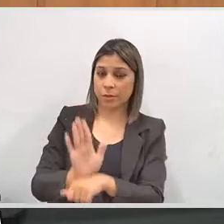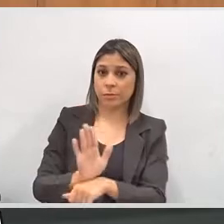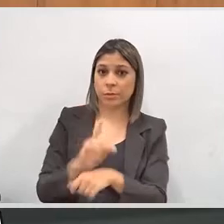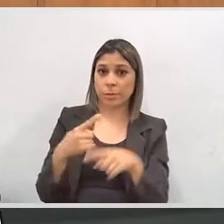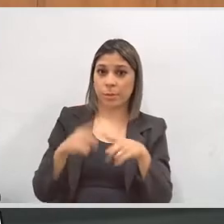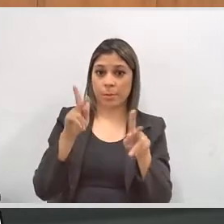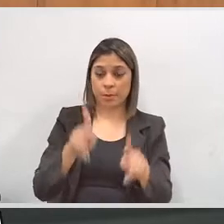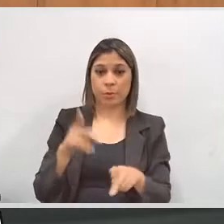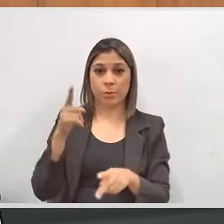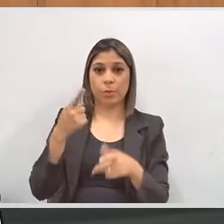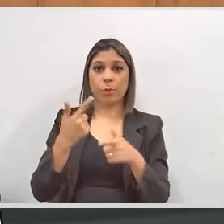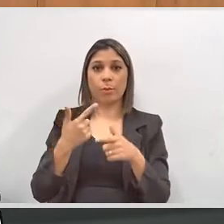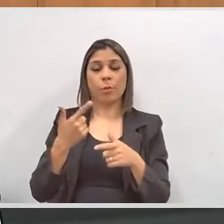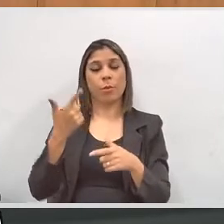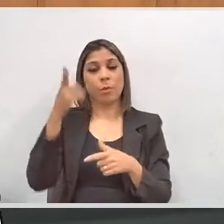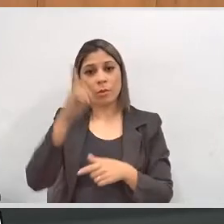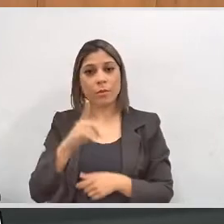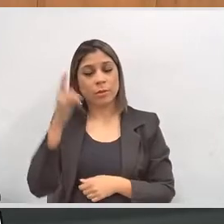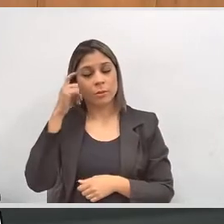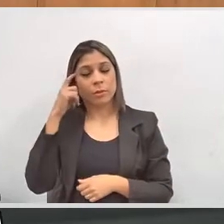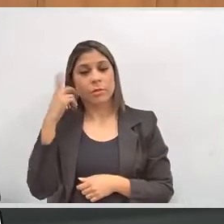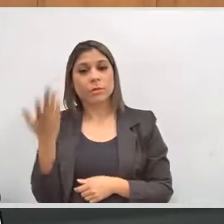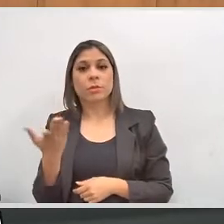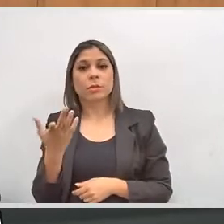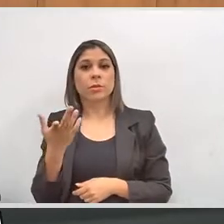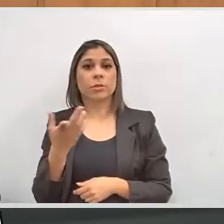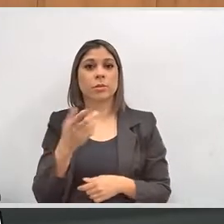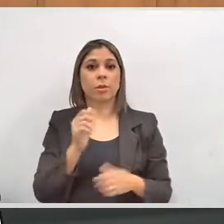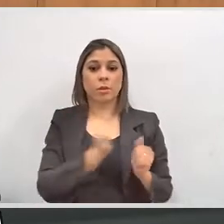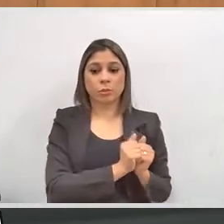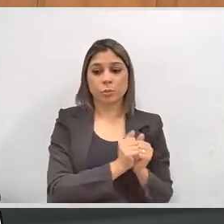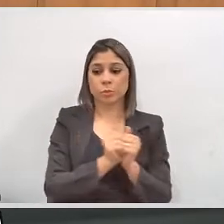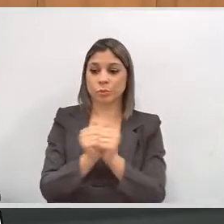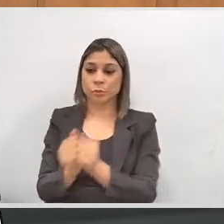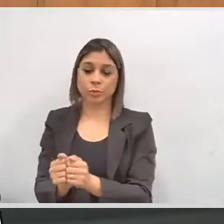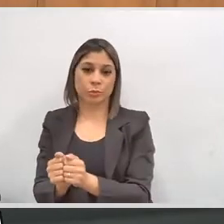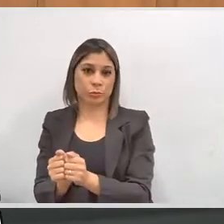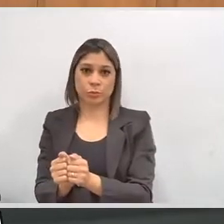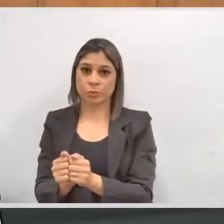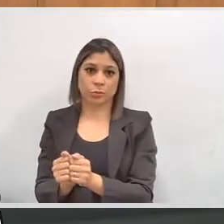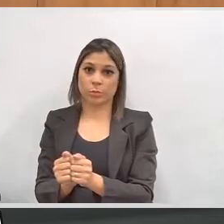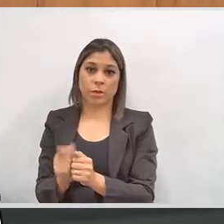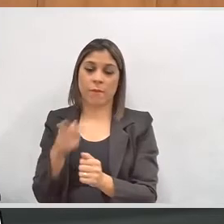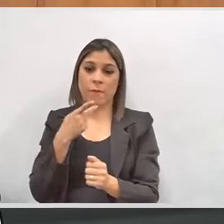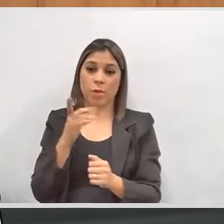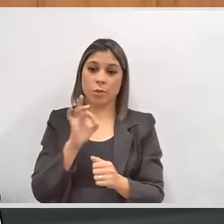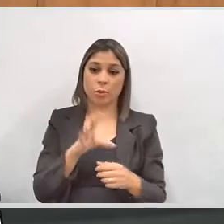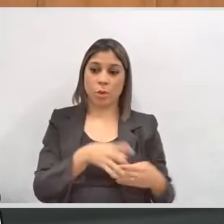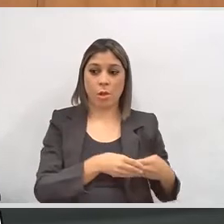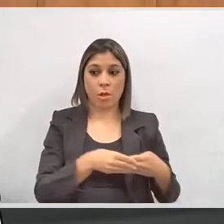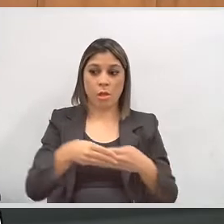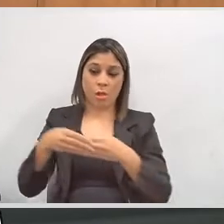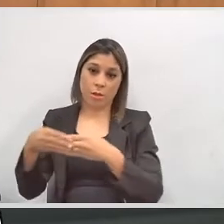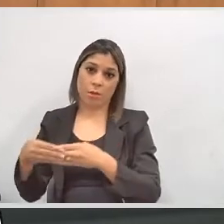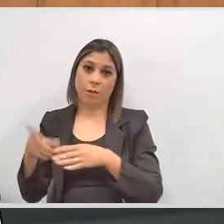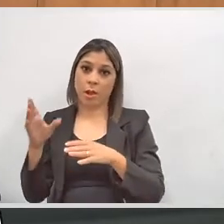com deficiência intelectual, principalmente, fosse acompanhada até a urna. Eles não permitiam, permitiam apenas que levasse, mas quando ela